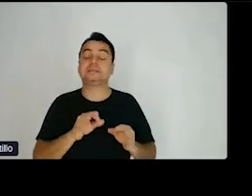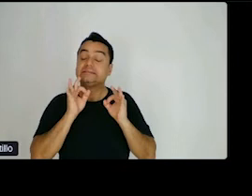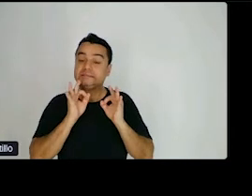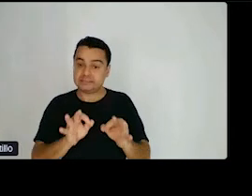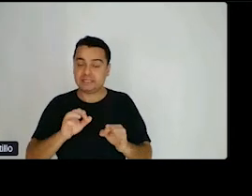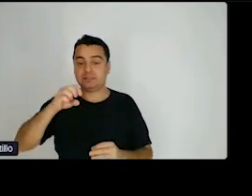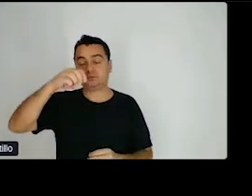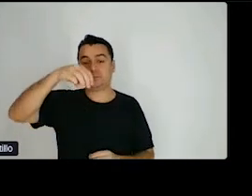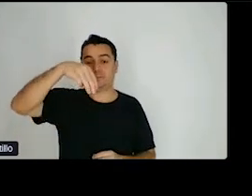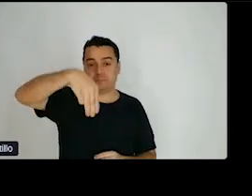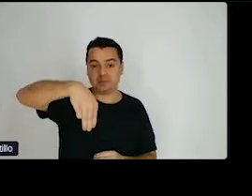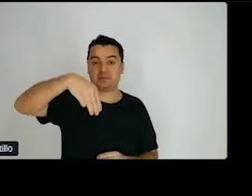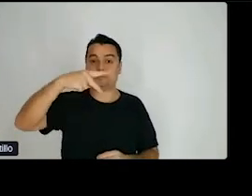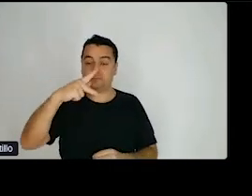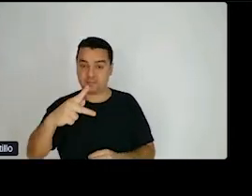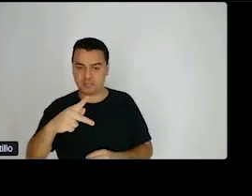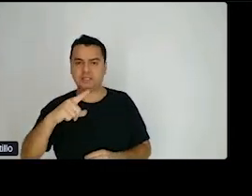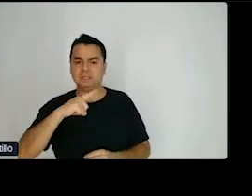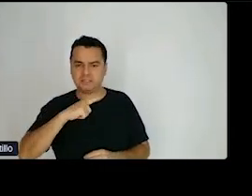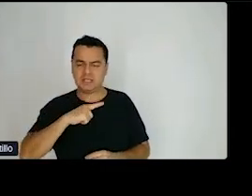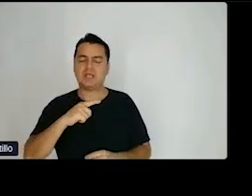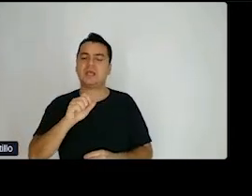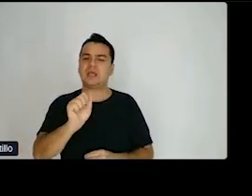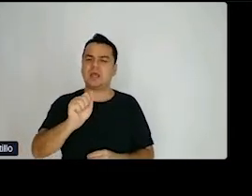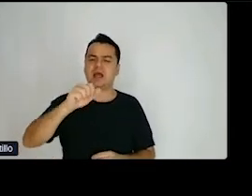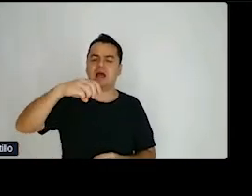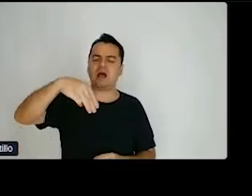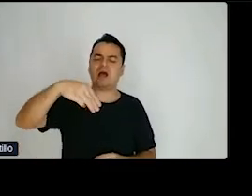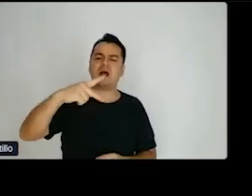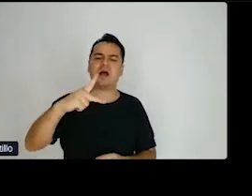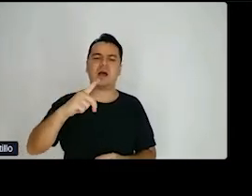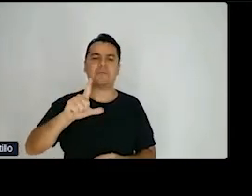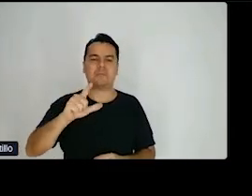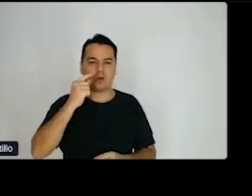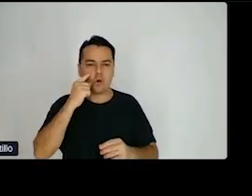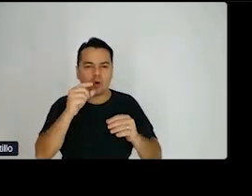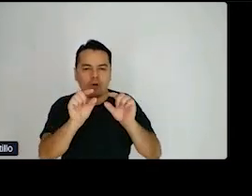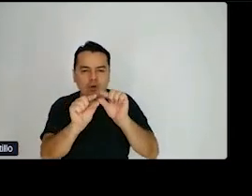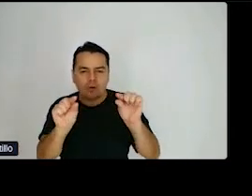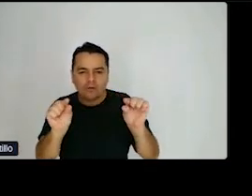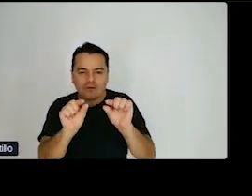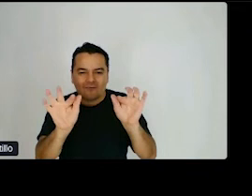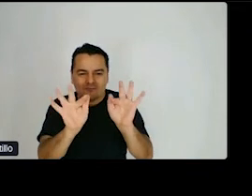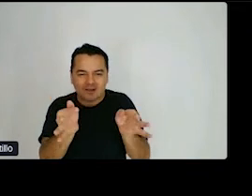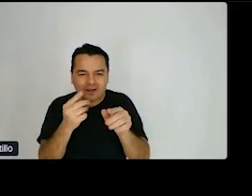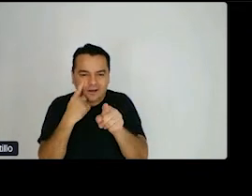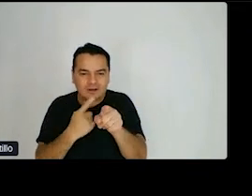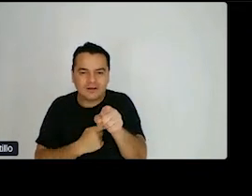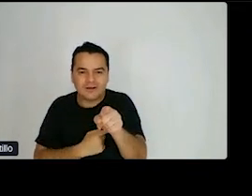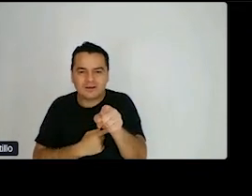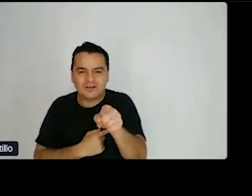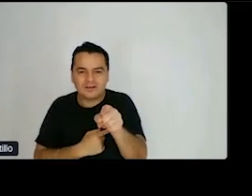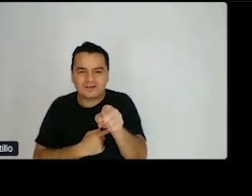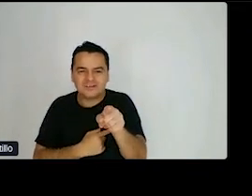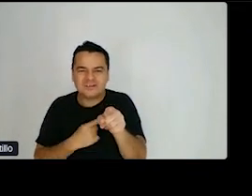competência no exercício do poder de denunciar. A gente vê aqui que existem várias